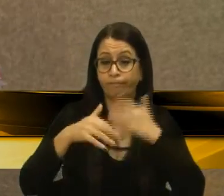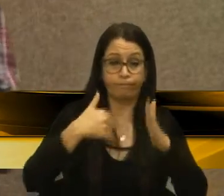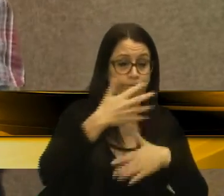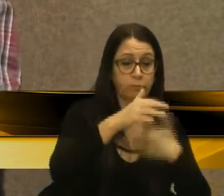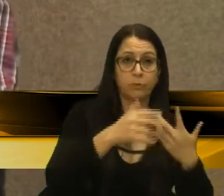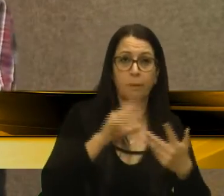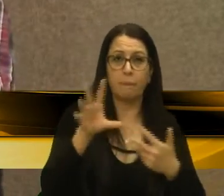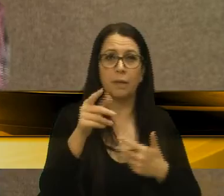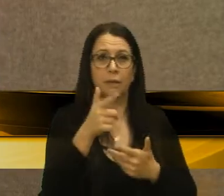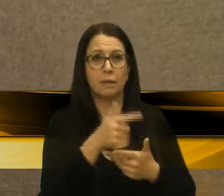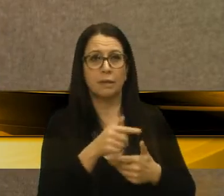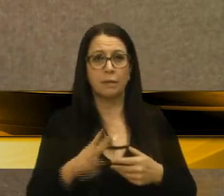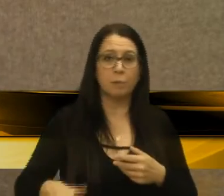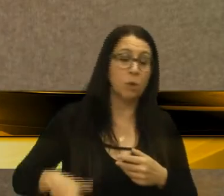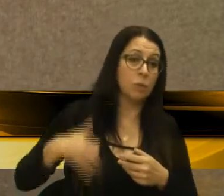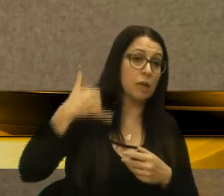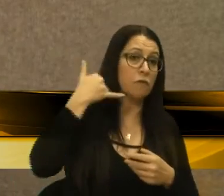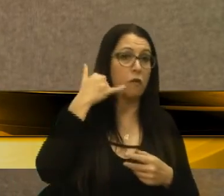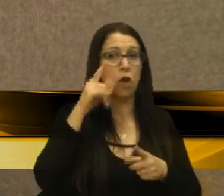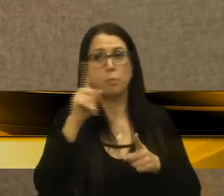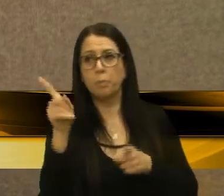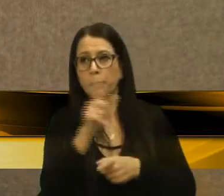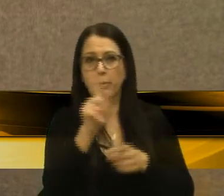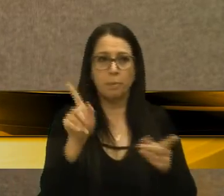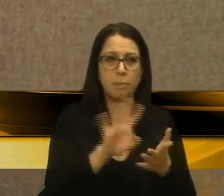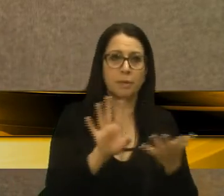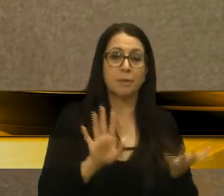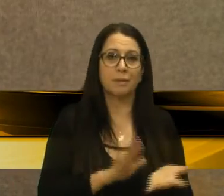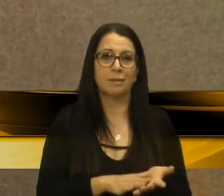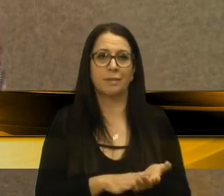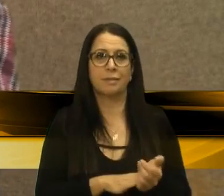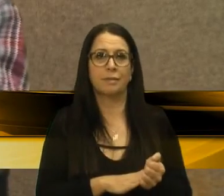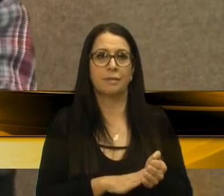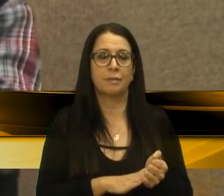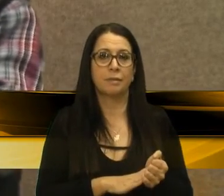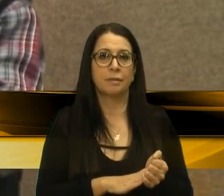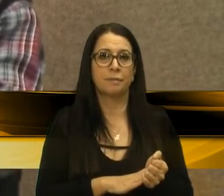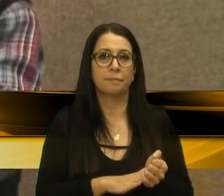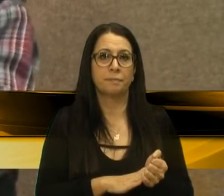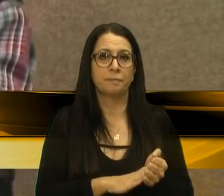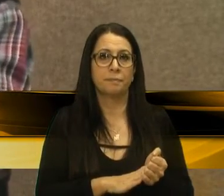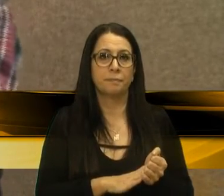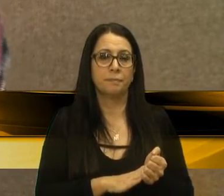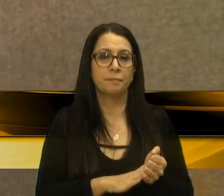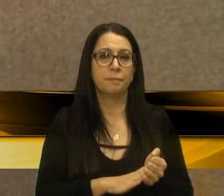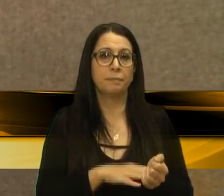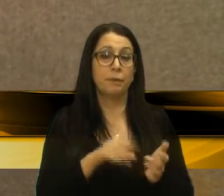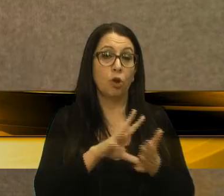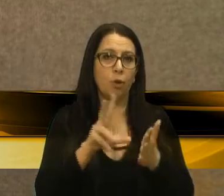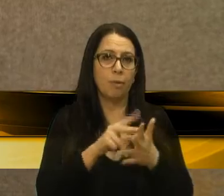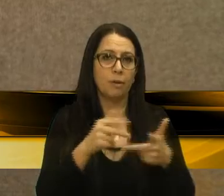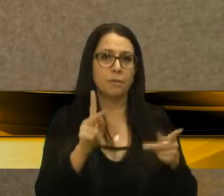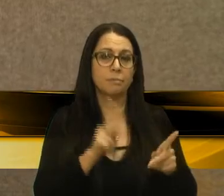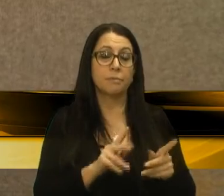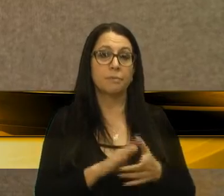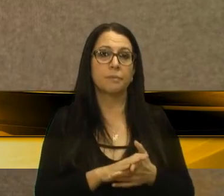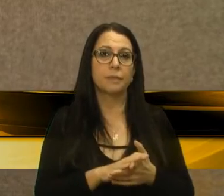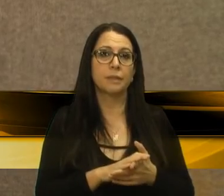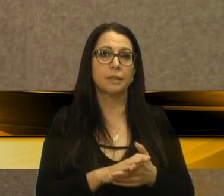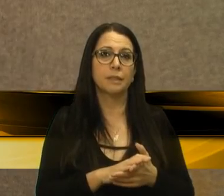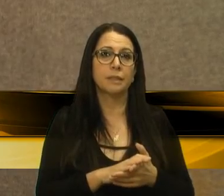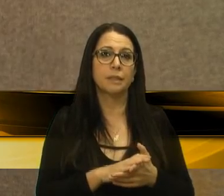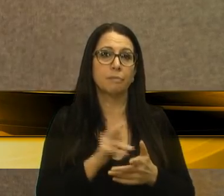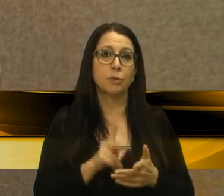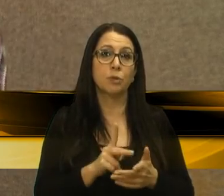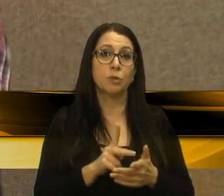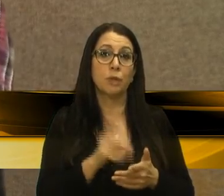outro pega, tira o celular, como eles usam para querer roubar as pessoas. Os bandidos usam